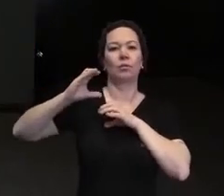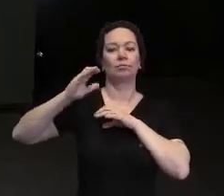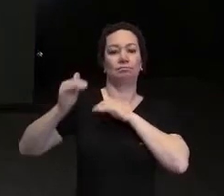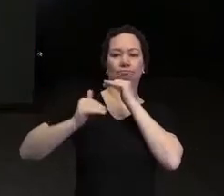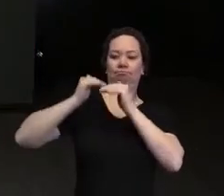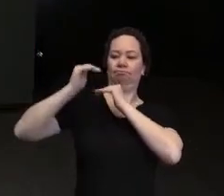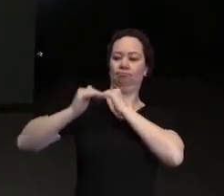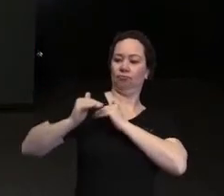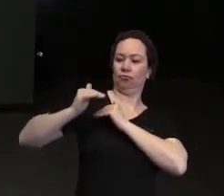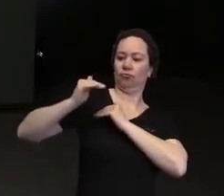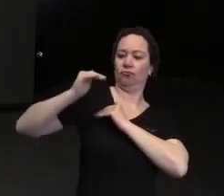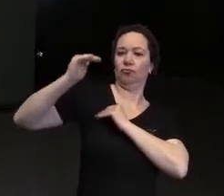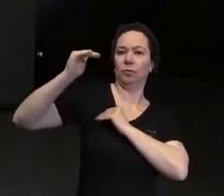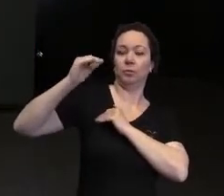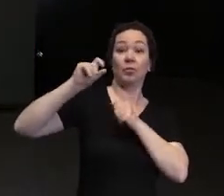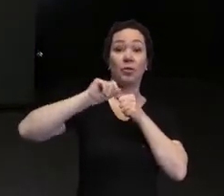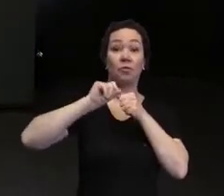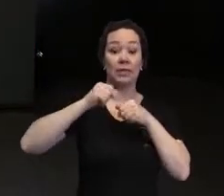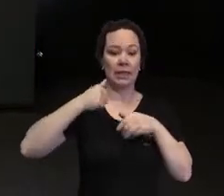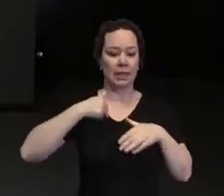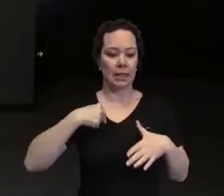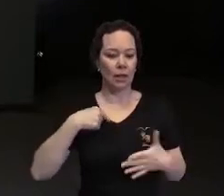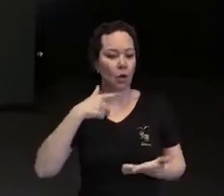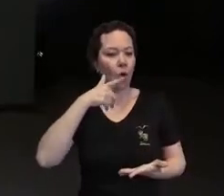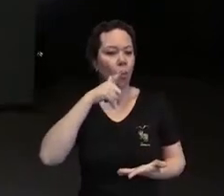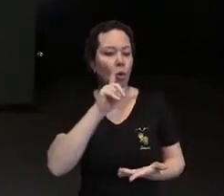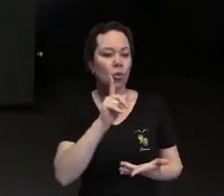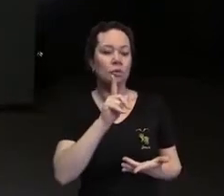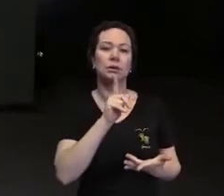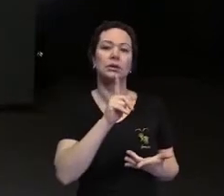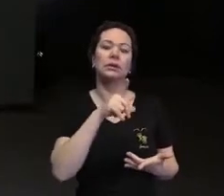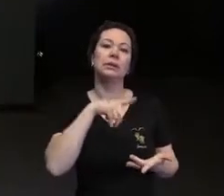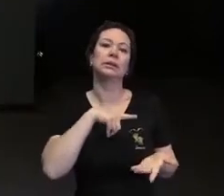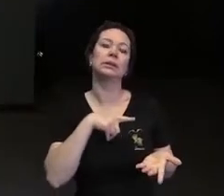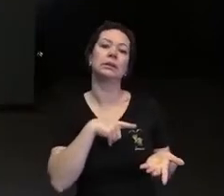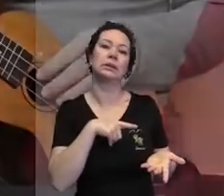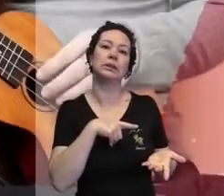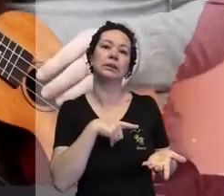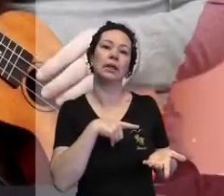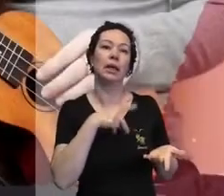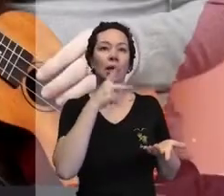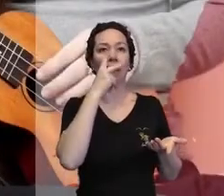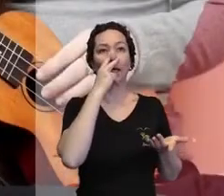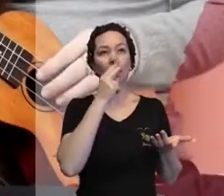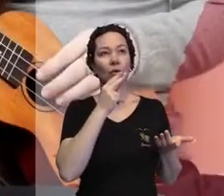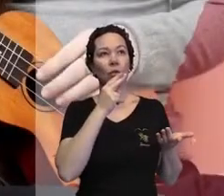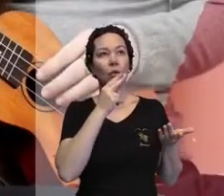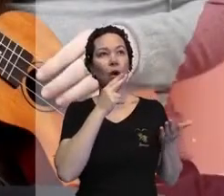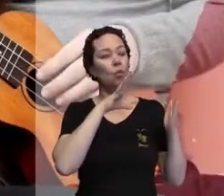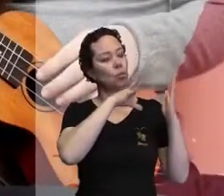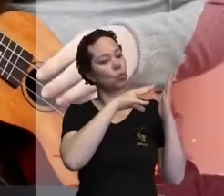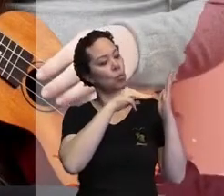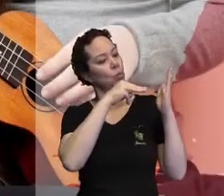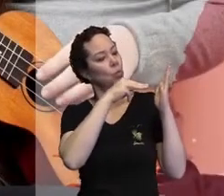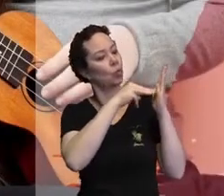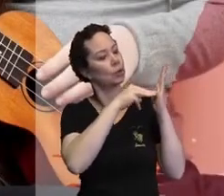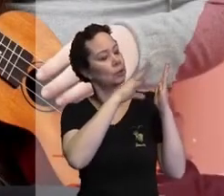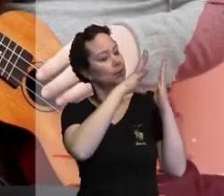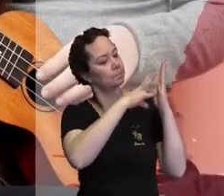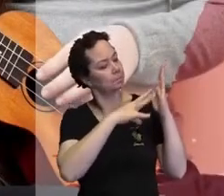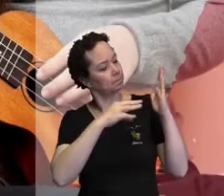adquiridos vão fazendo com que a gente possa ter uma referência, referência